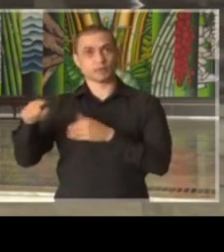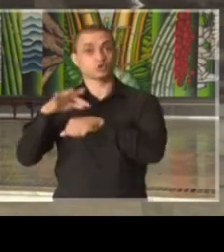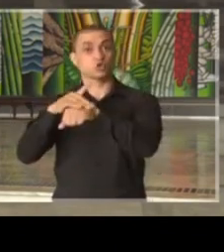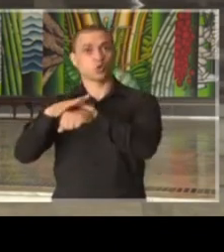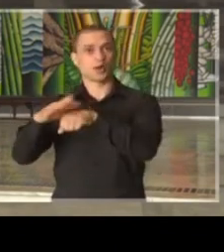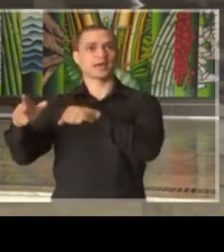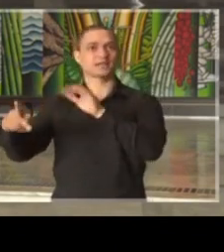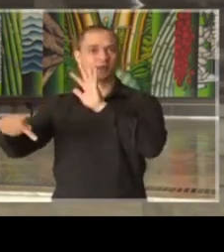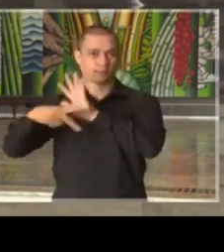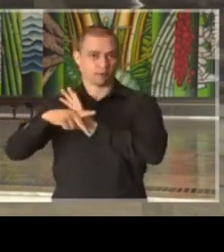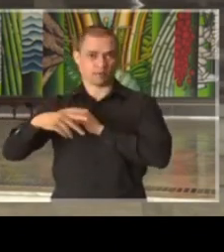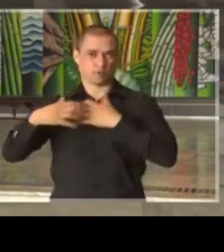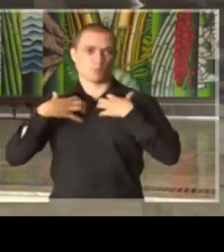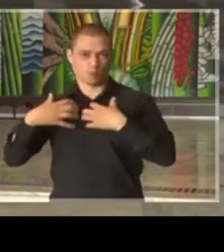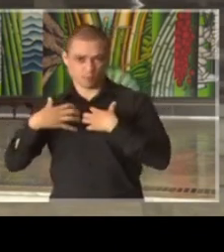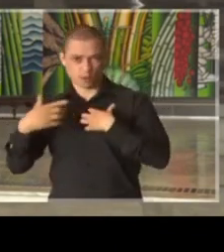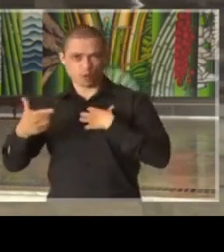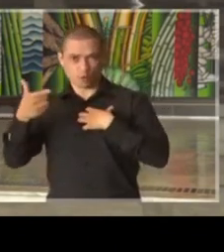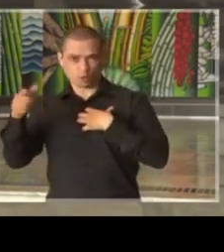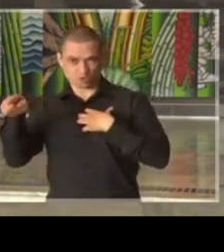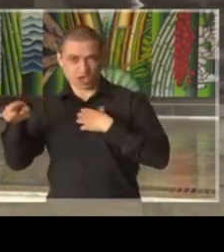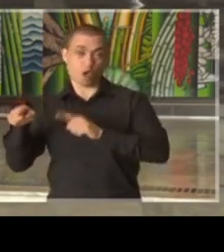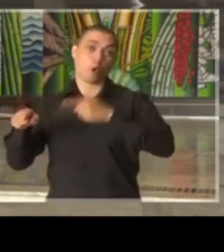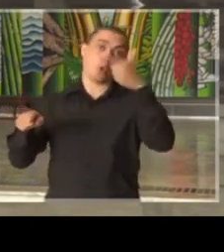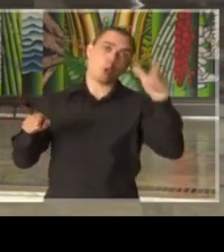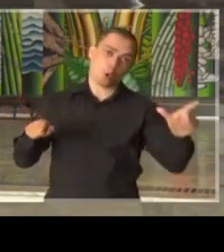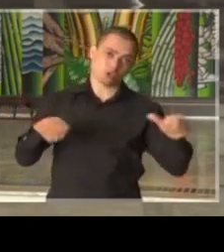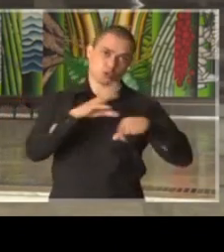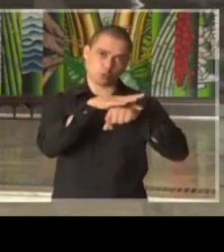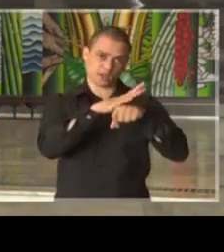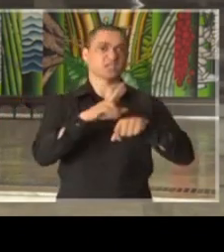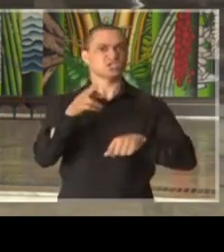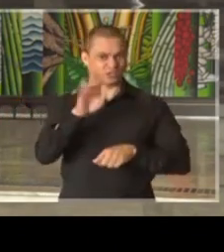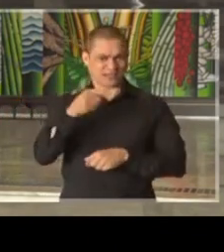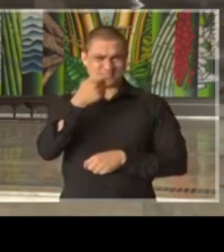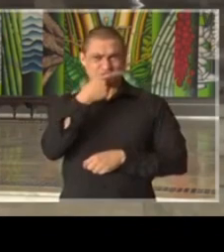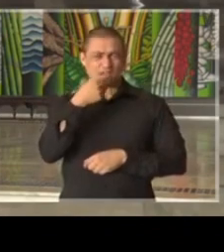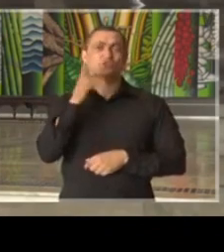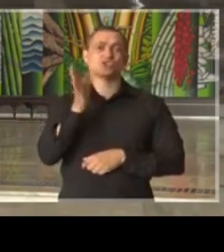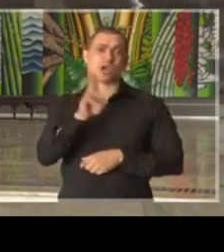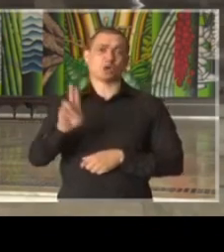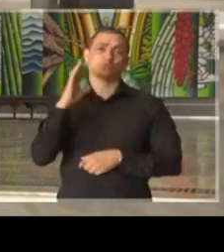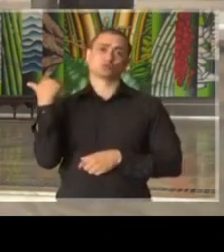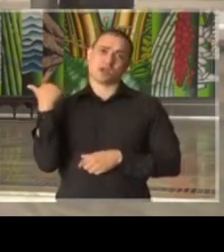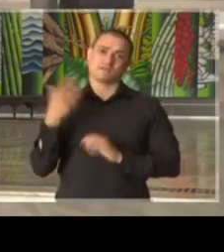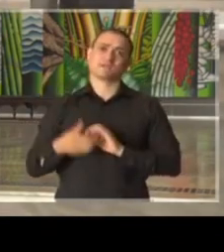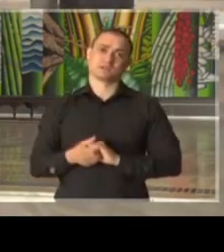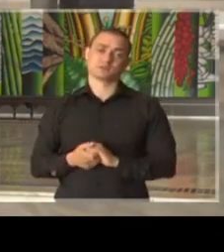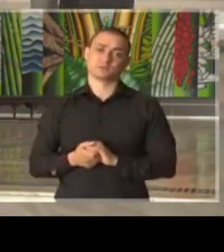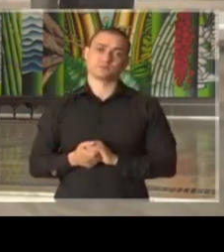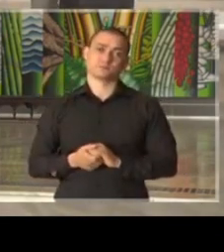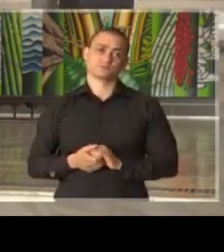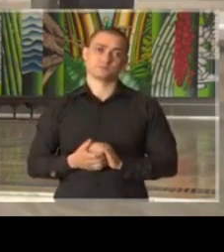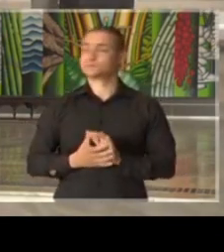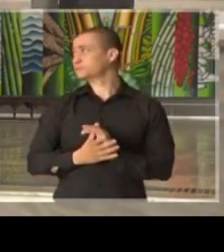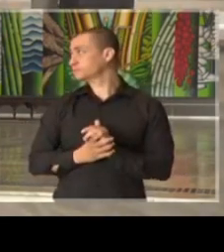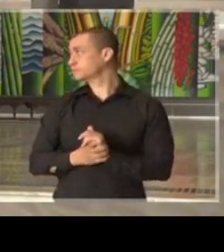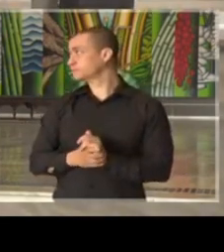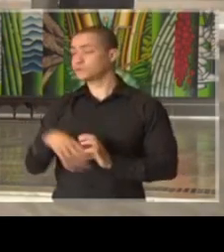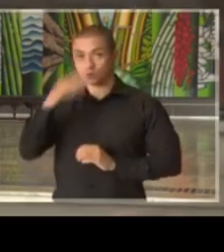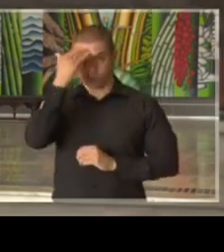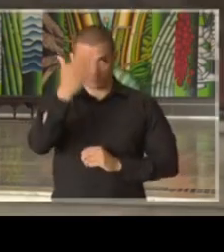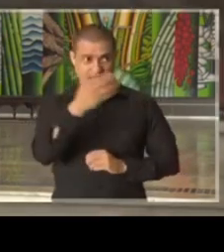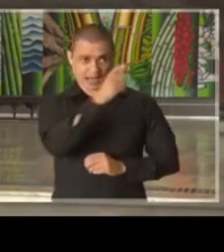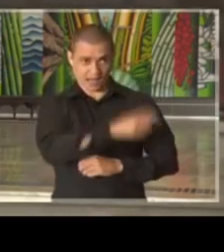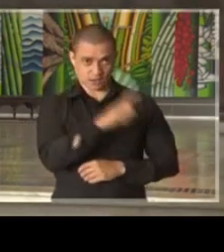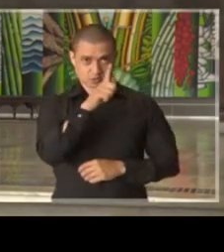crônicas, outras, e não numa fase aguda como agora da epidemia. Obrigado, doutor Guerma. Priscila,